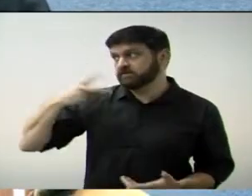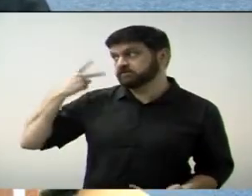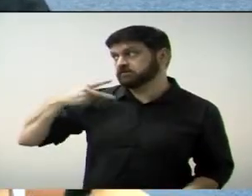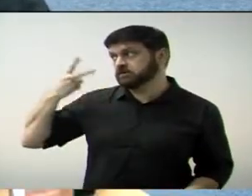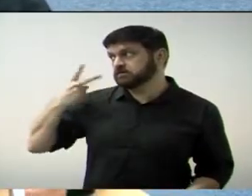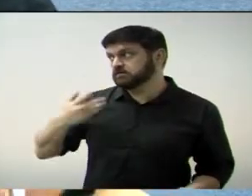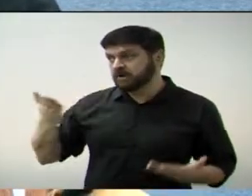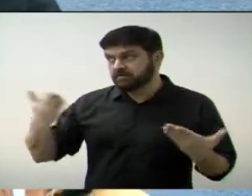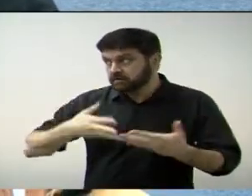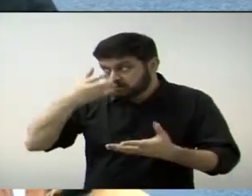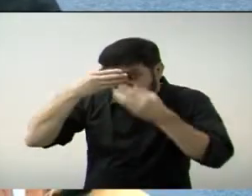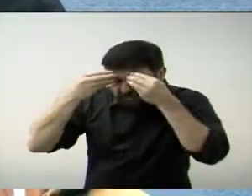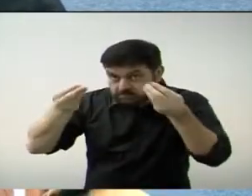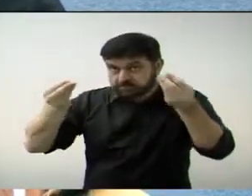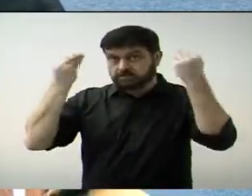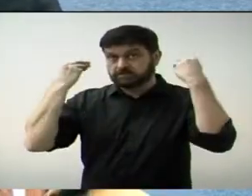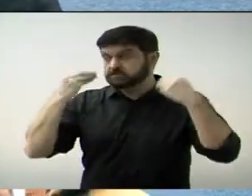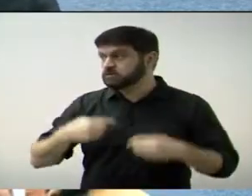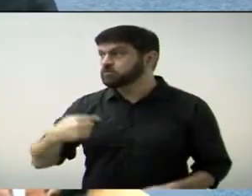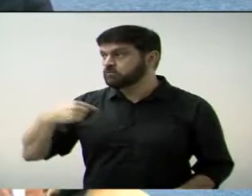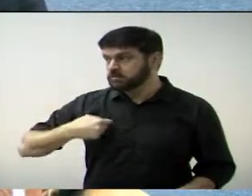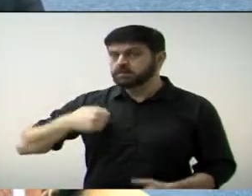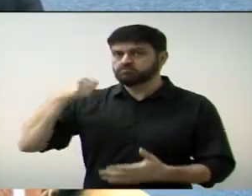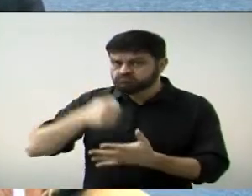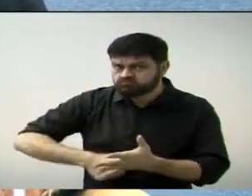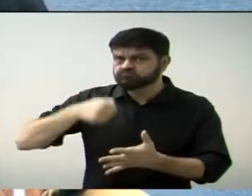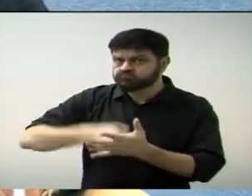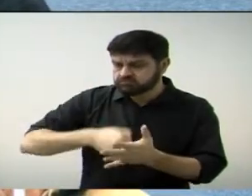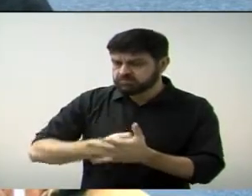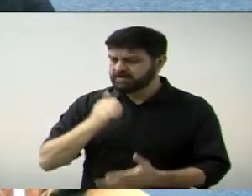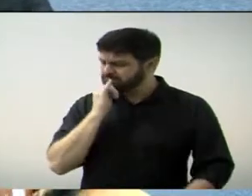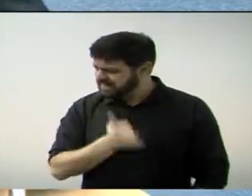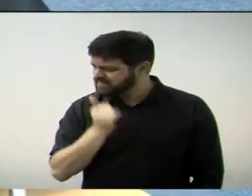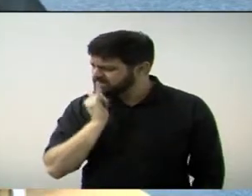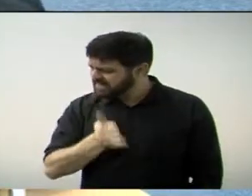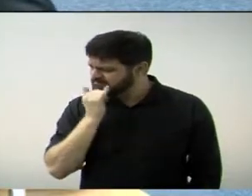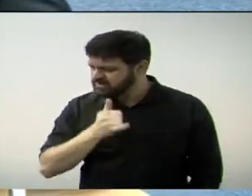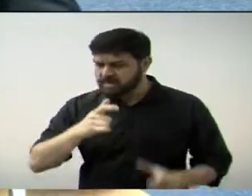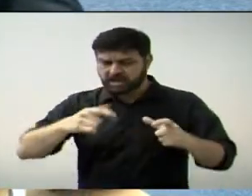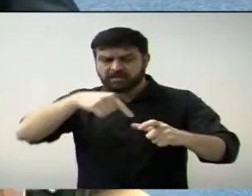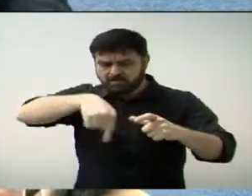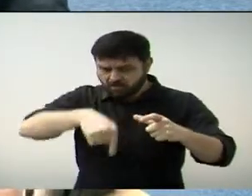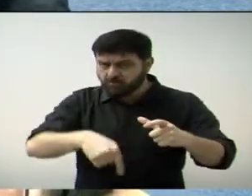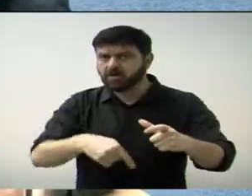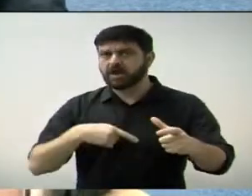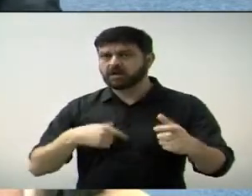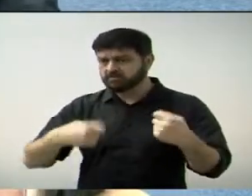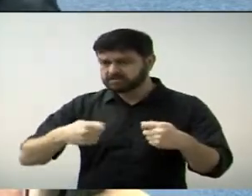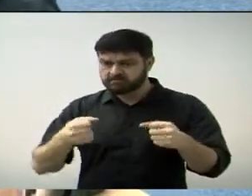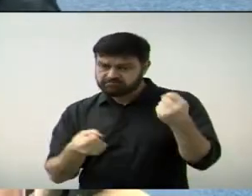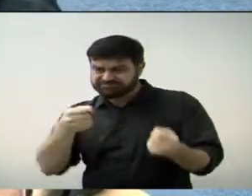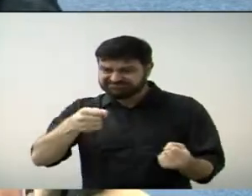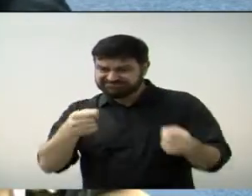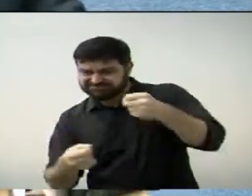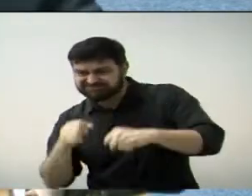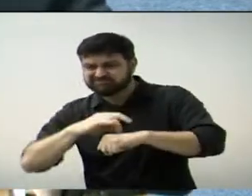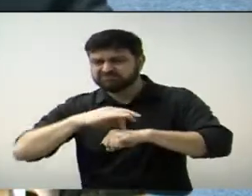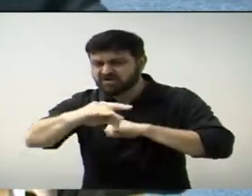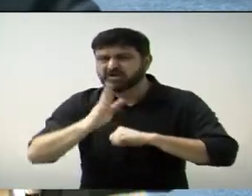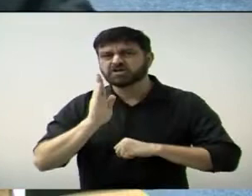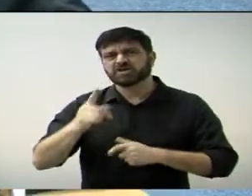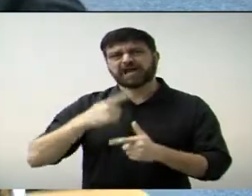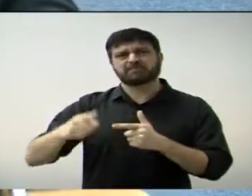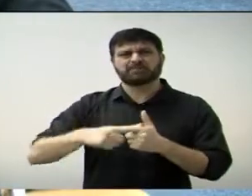E eu me lembro aqui o tanto que eu bati nesse assunto. Então, senhores colegas, só para